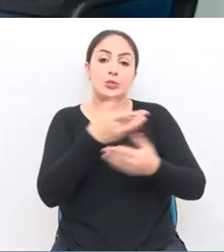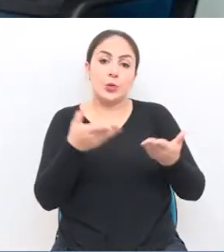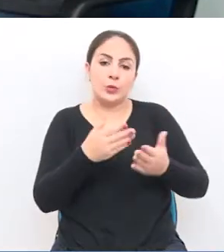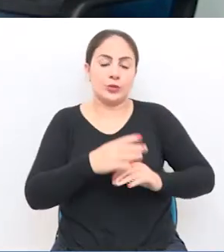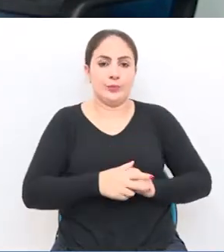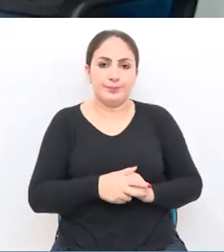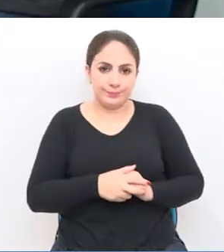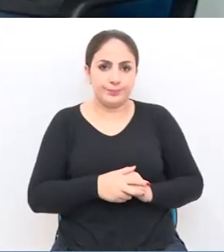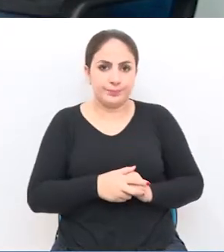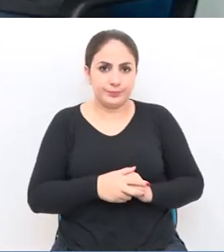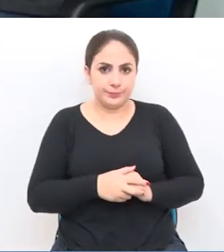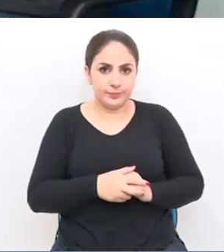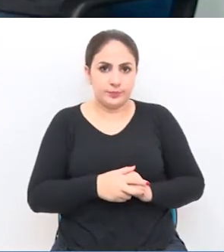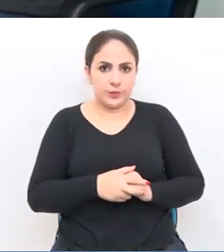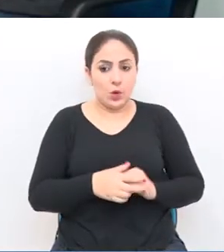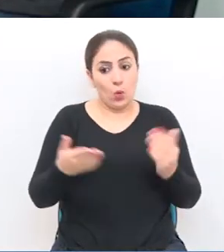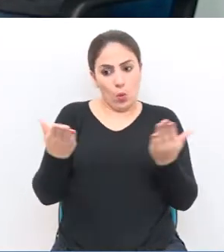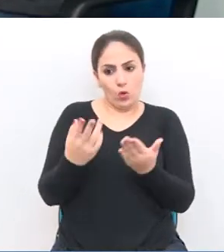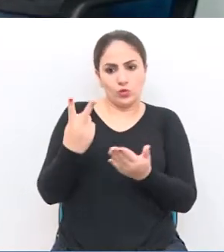no dia de hoje?